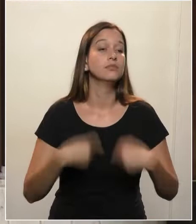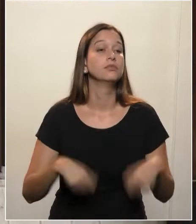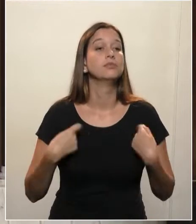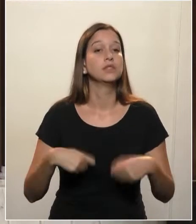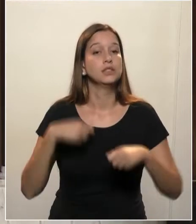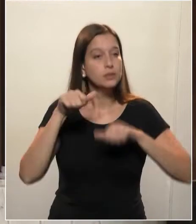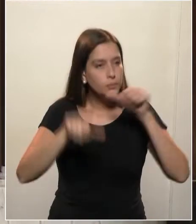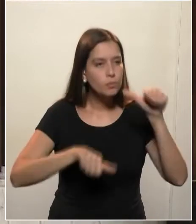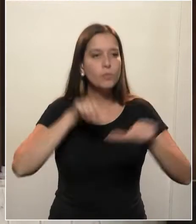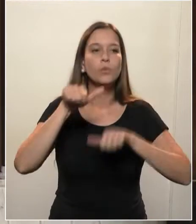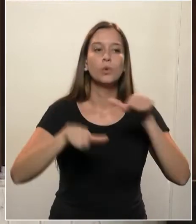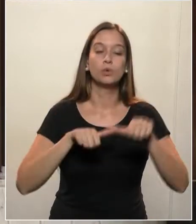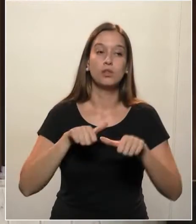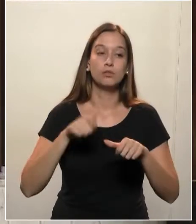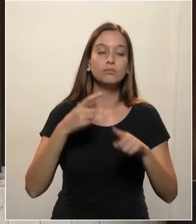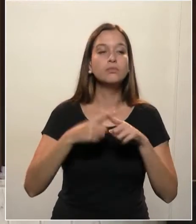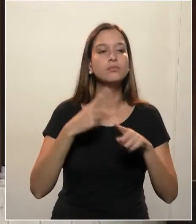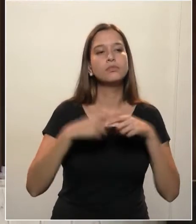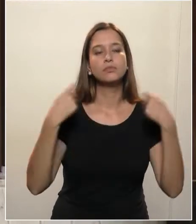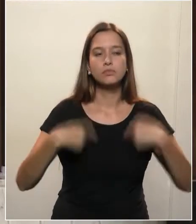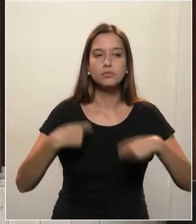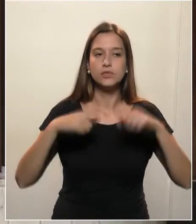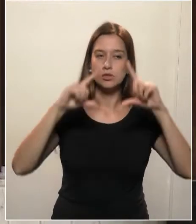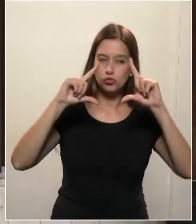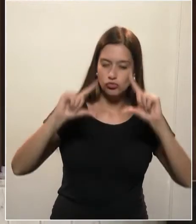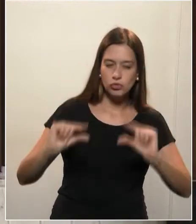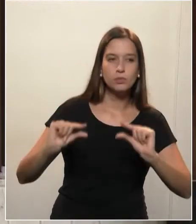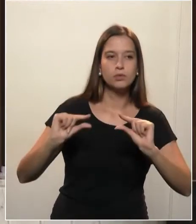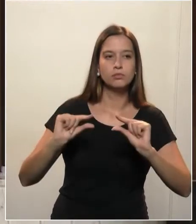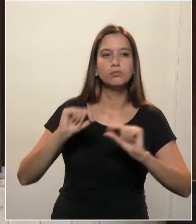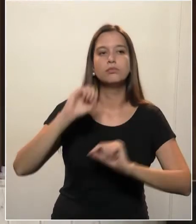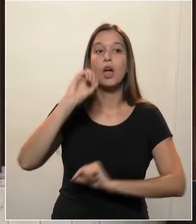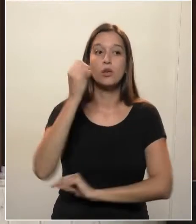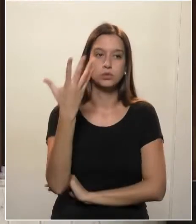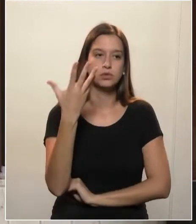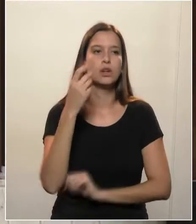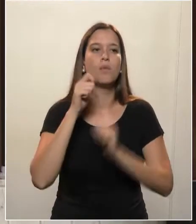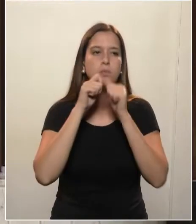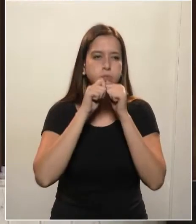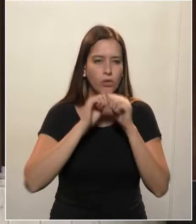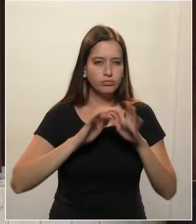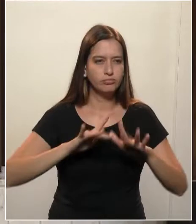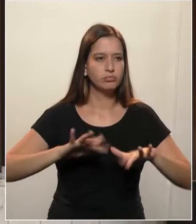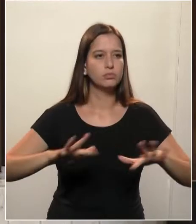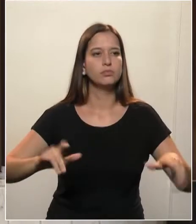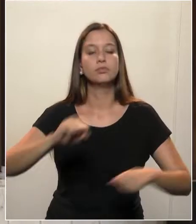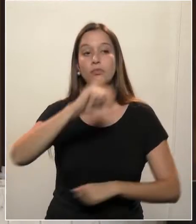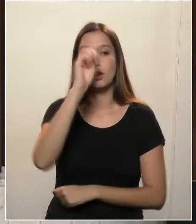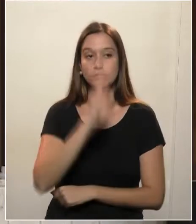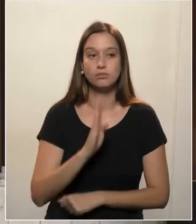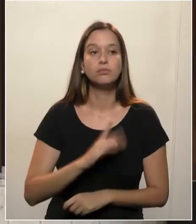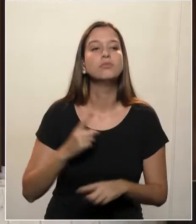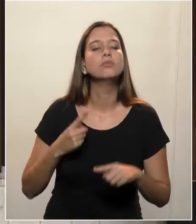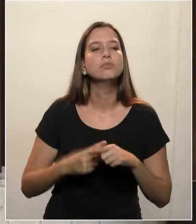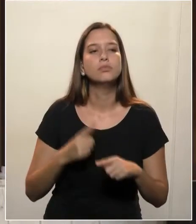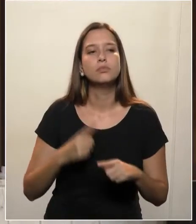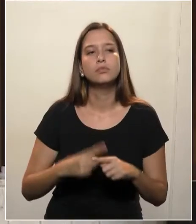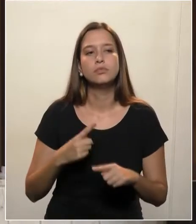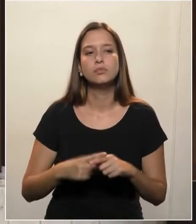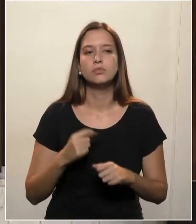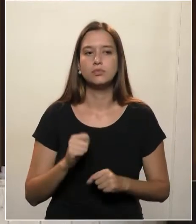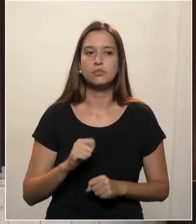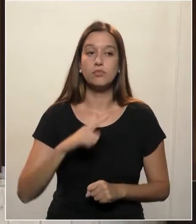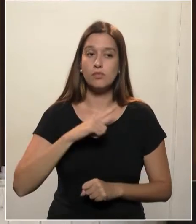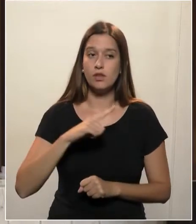uma epidemia no Brasil. Por quê? Porque agora você tem a chamada transmissão comunitária. Não é